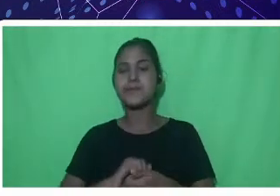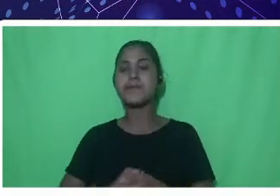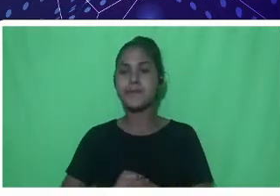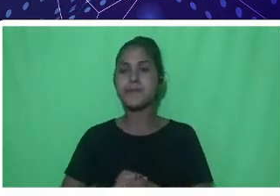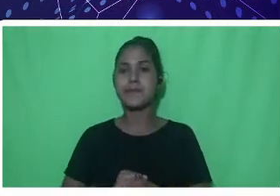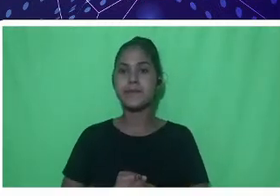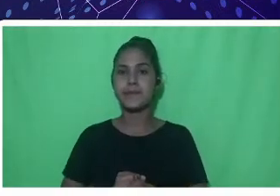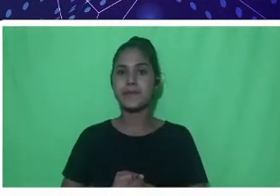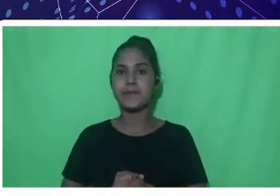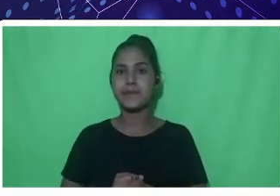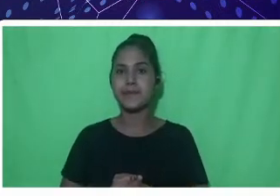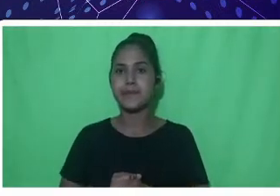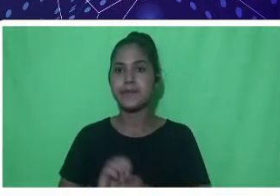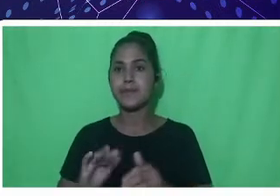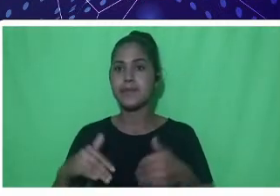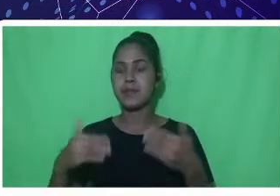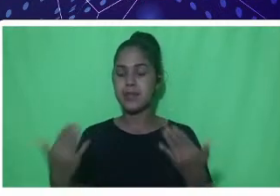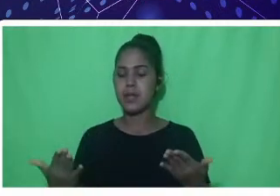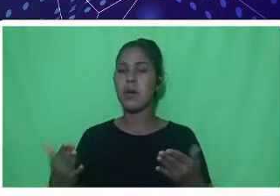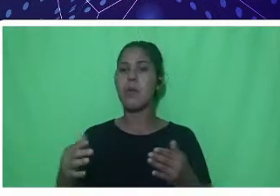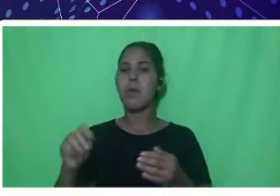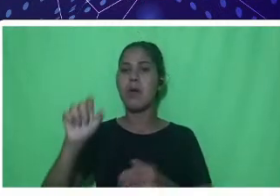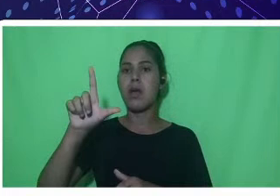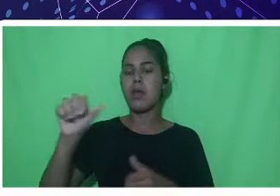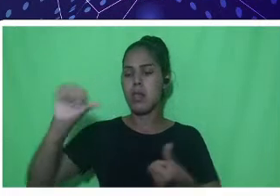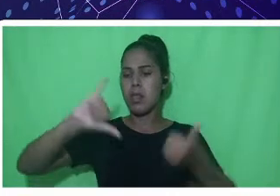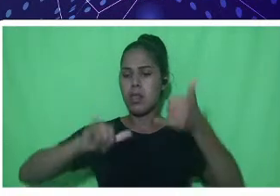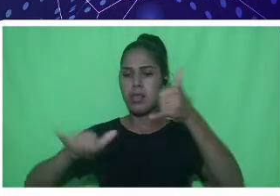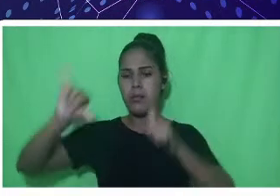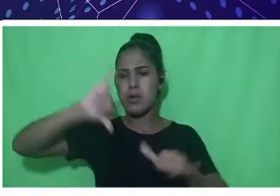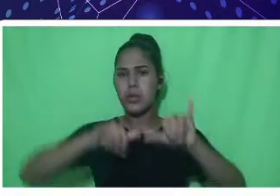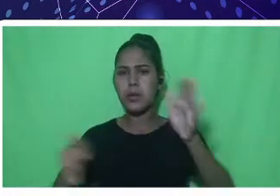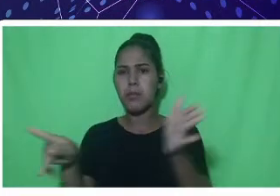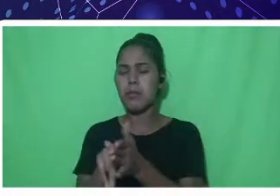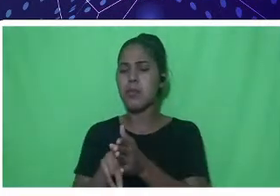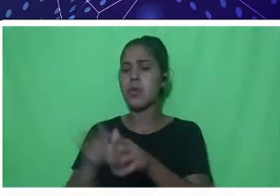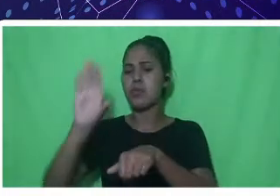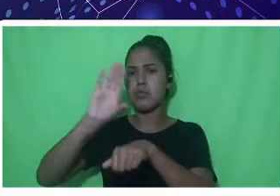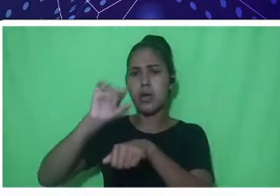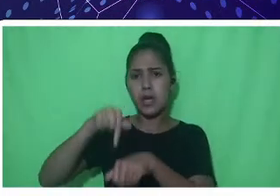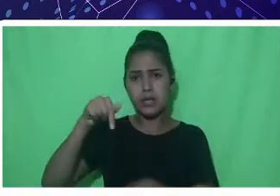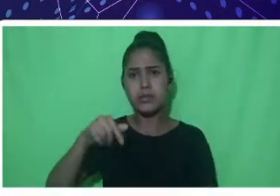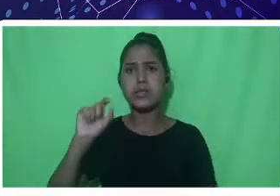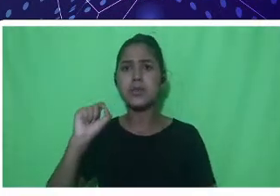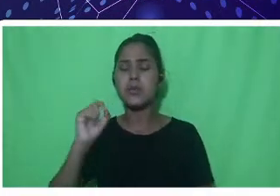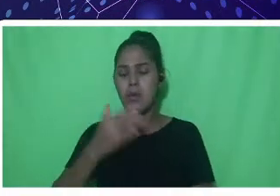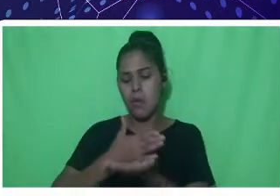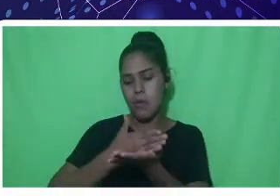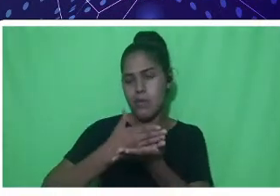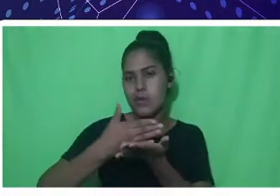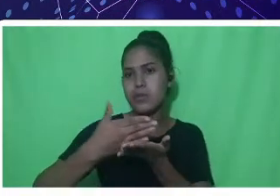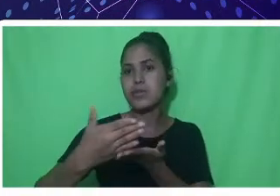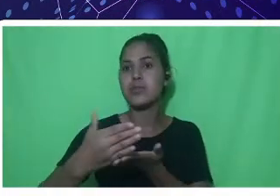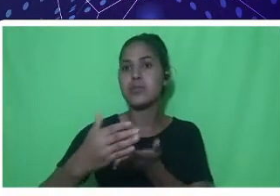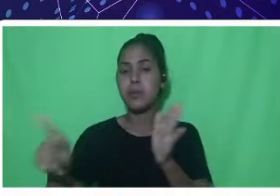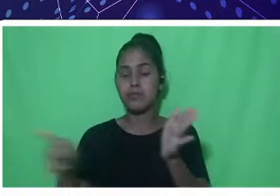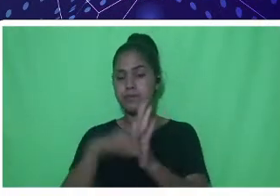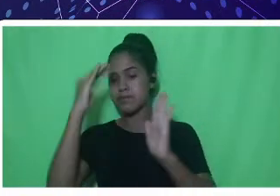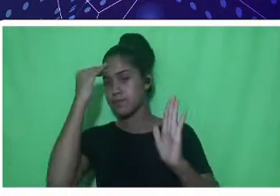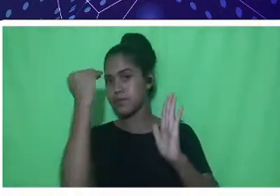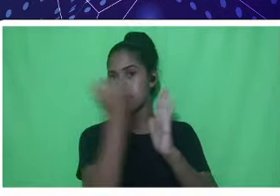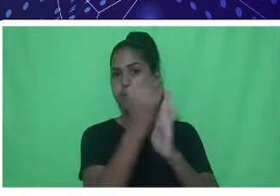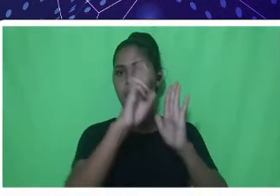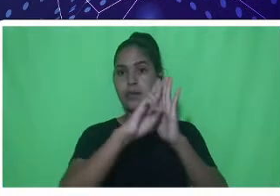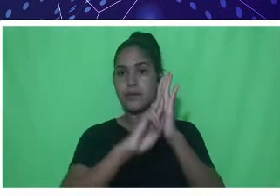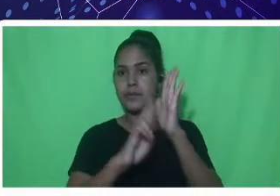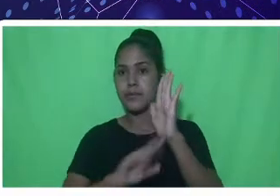laboratórios do campus, cumprindo o dever constitucional da universidade, no artigo 207, de atender a comunidade por